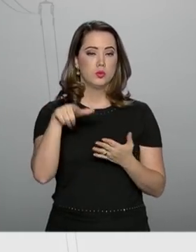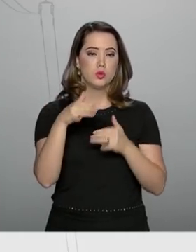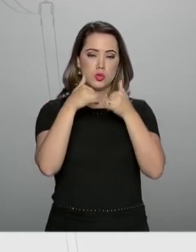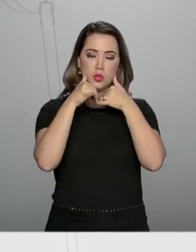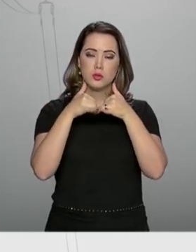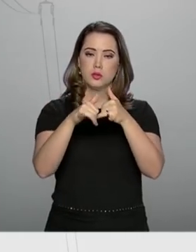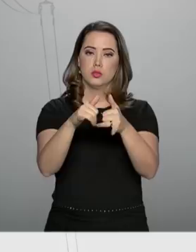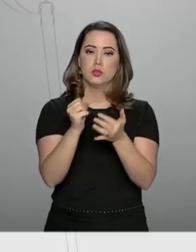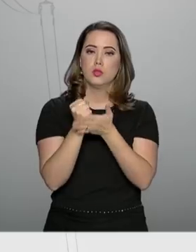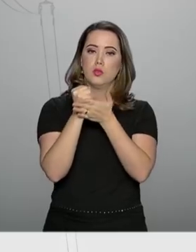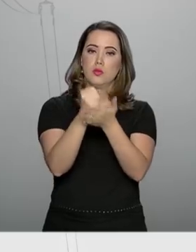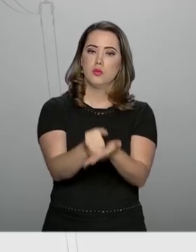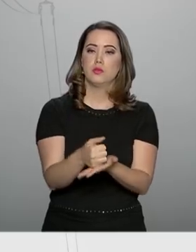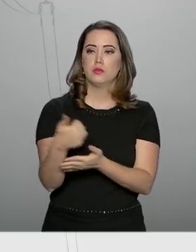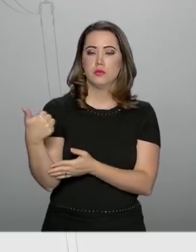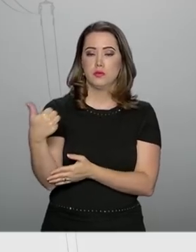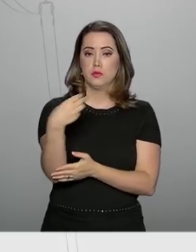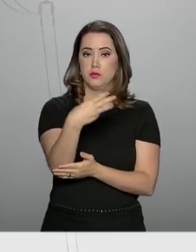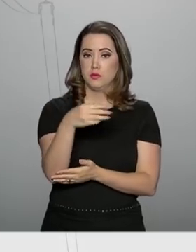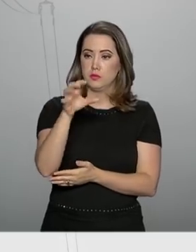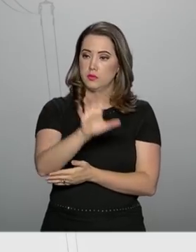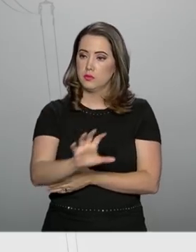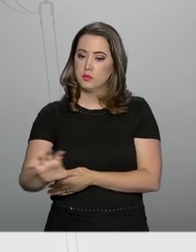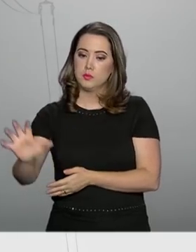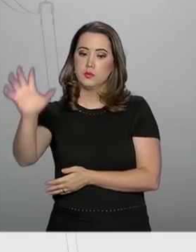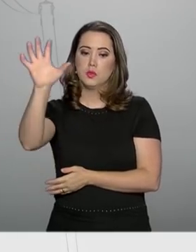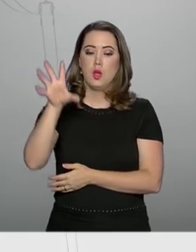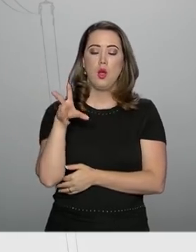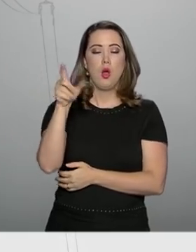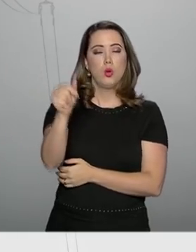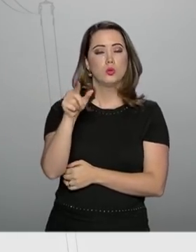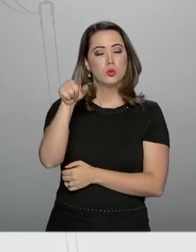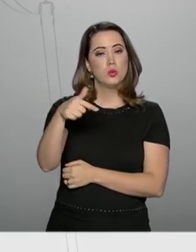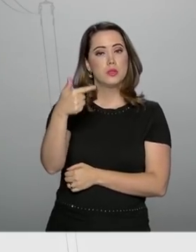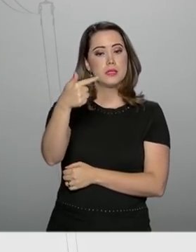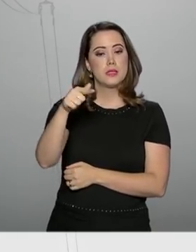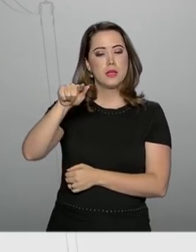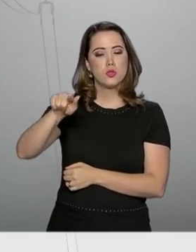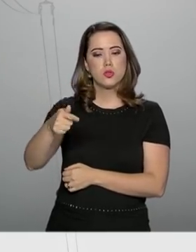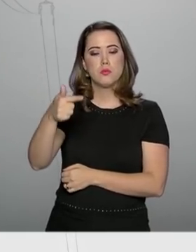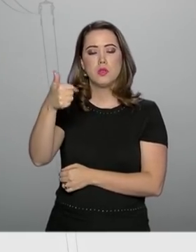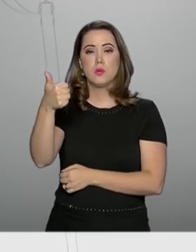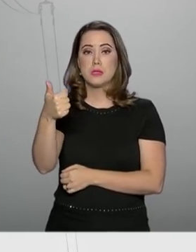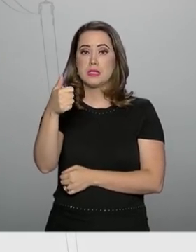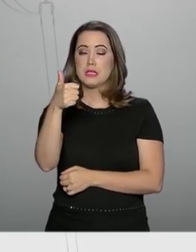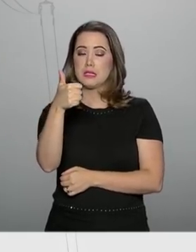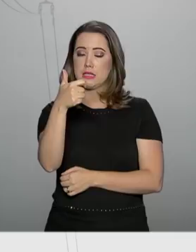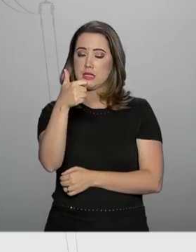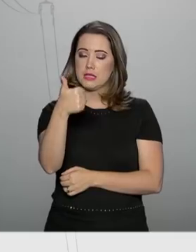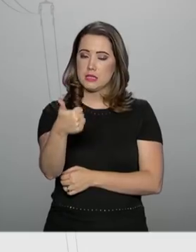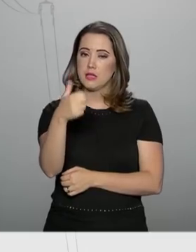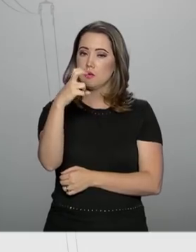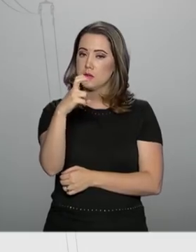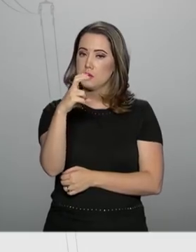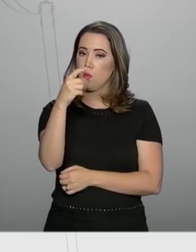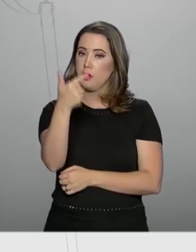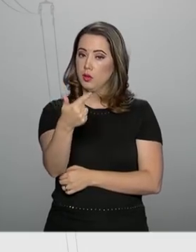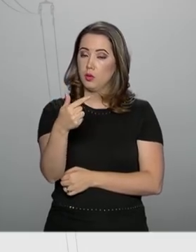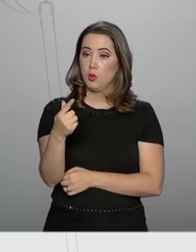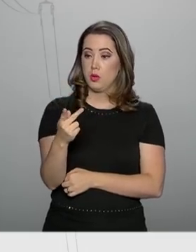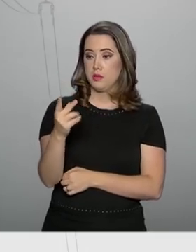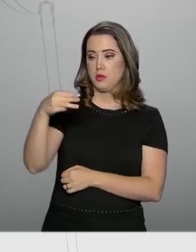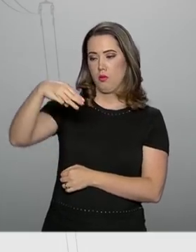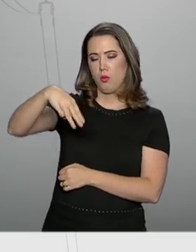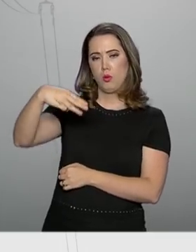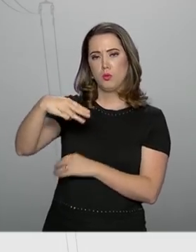elétrica oferecida em 13 estados. Ao todo, são 7 mil 152 quilômetros de linhas, além